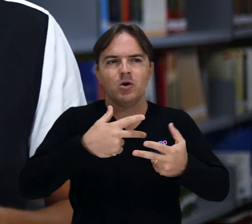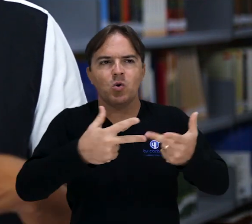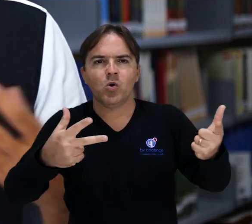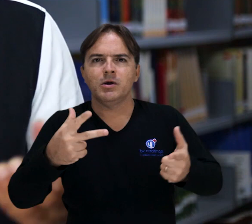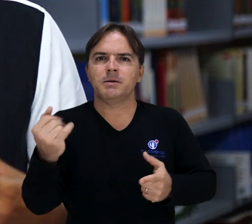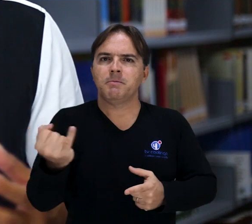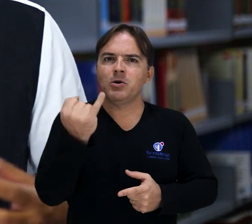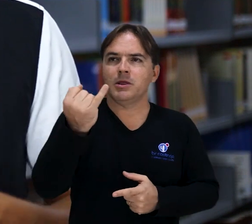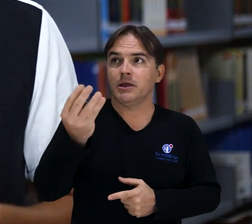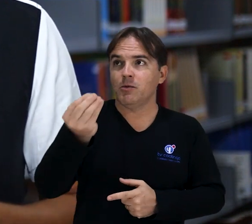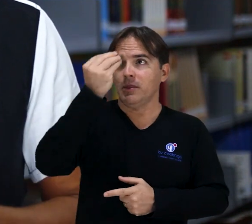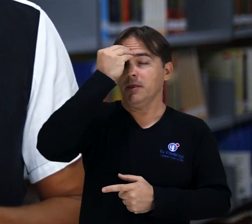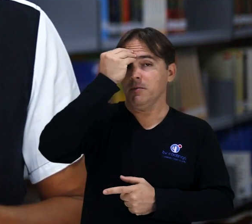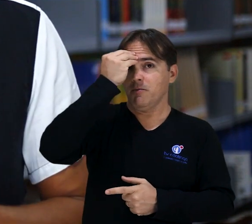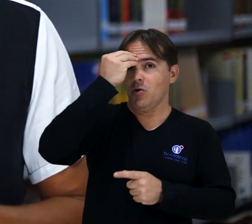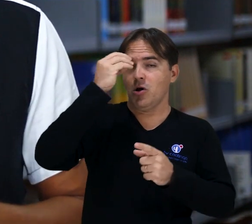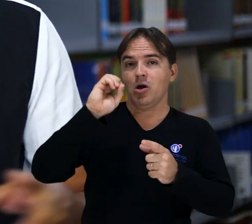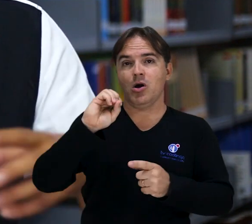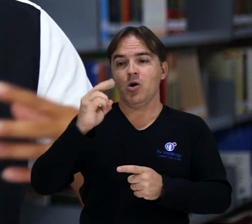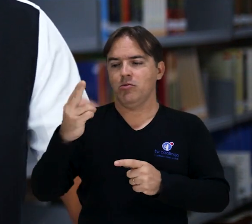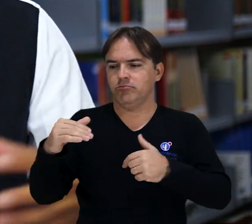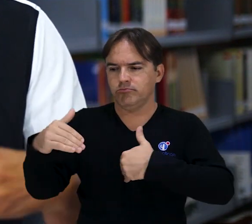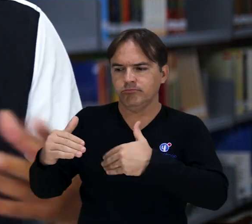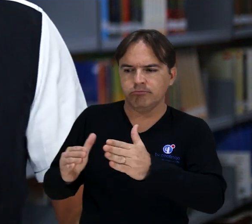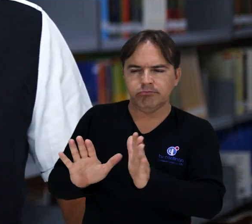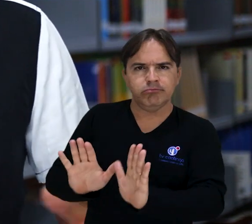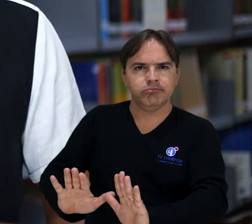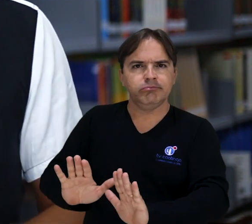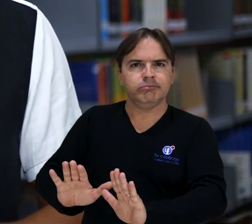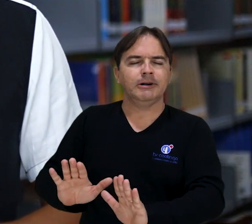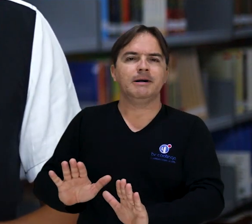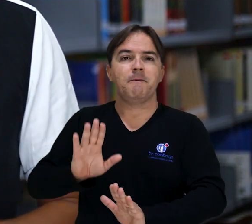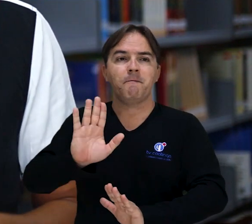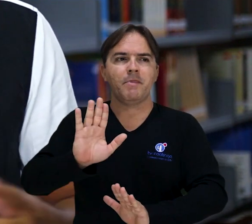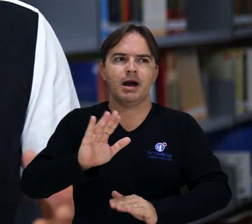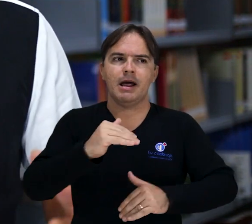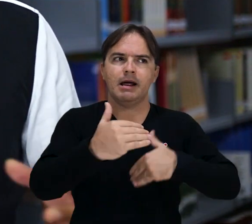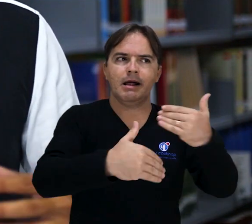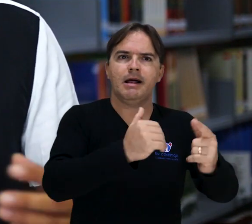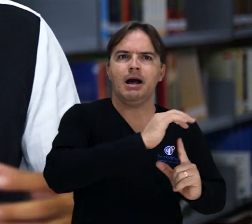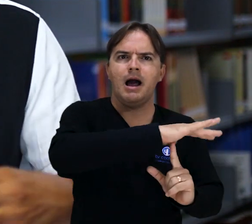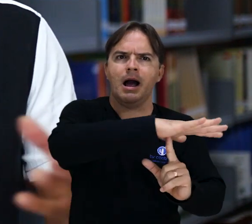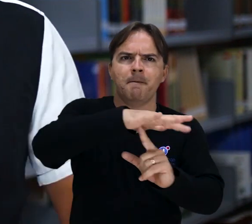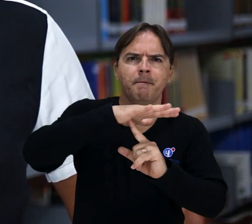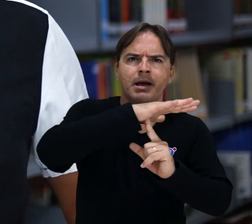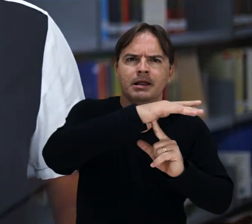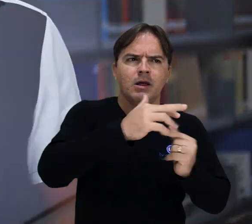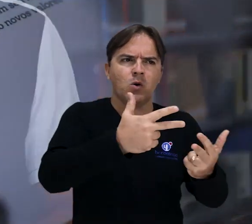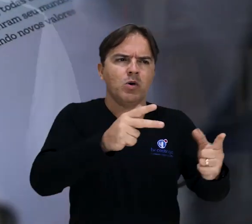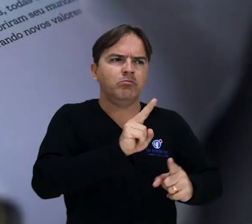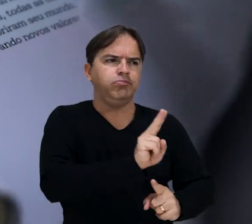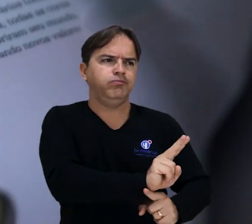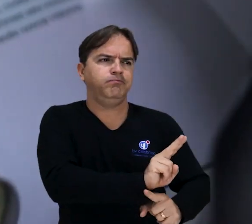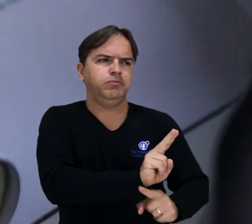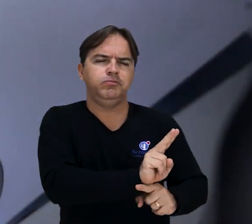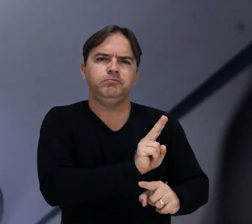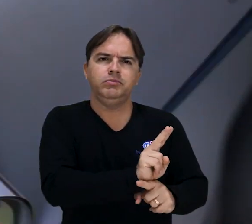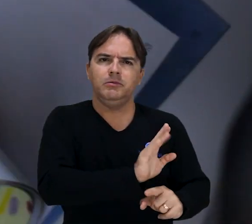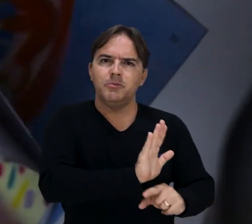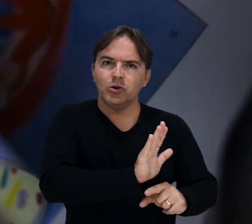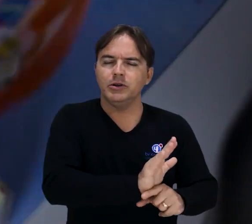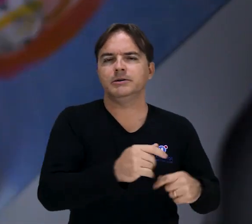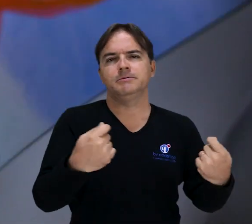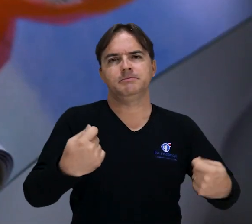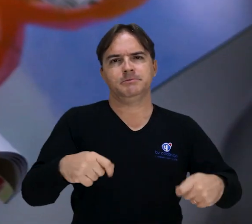ou em arquivos que não atrapalham o movimento ambiental. Eu acho que o livro também traz essa preocupação com a